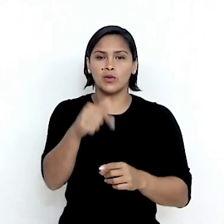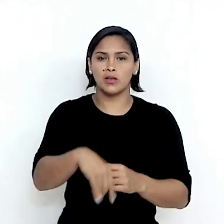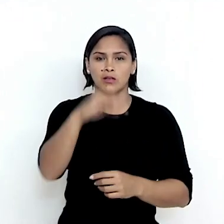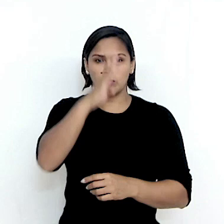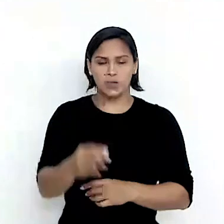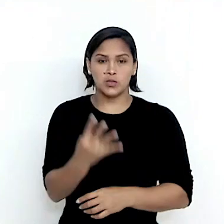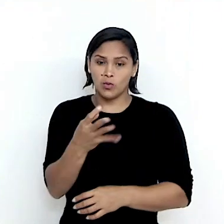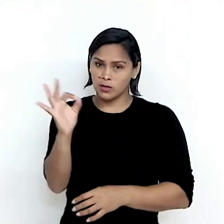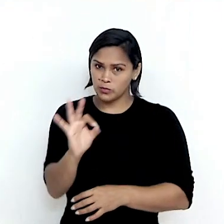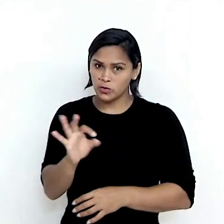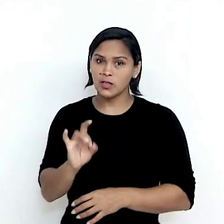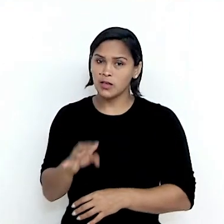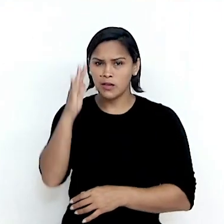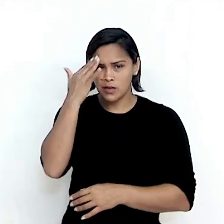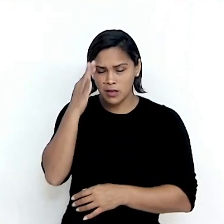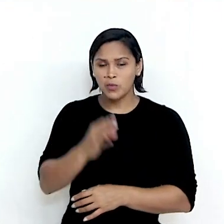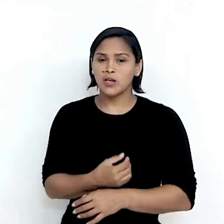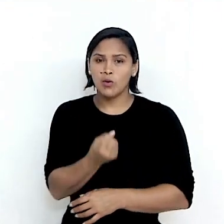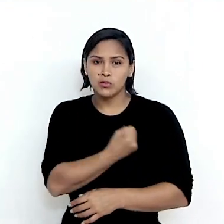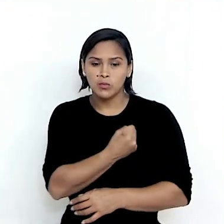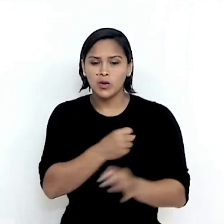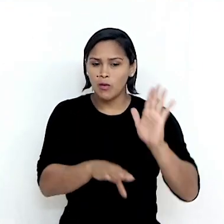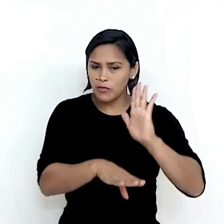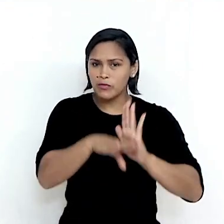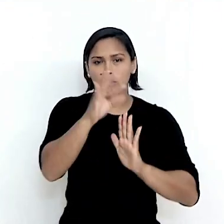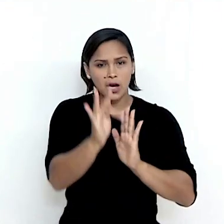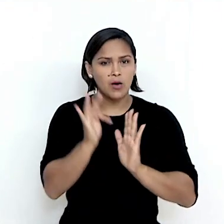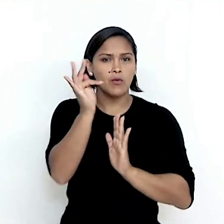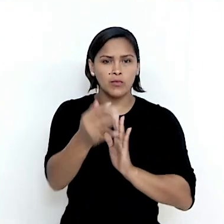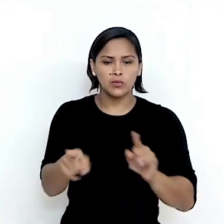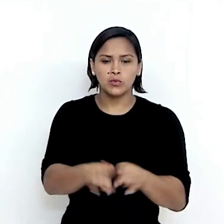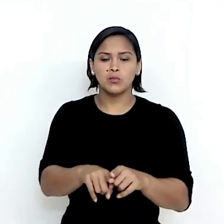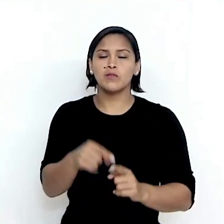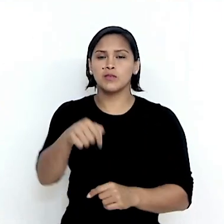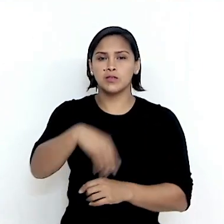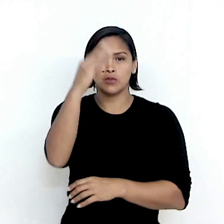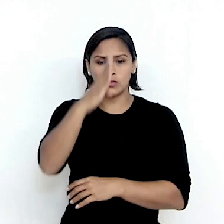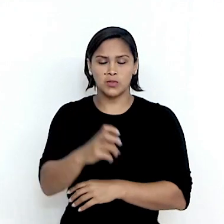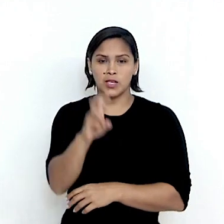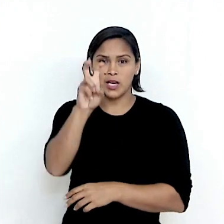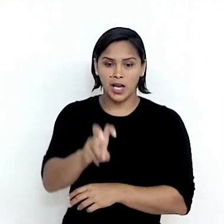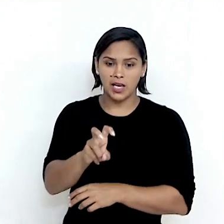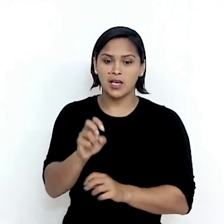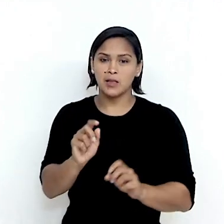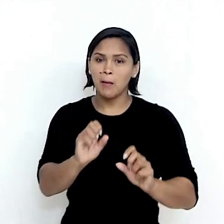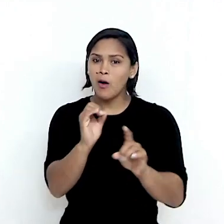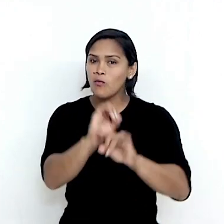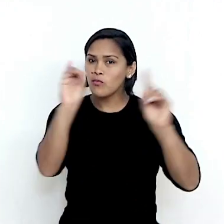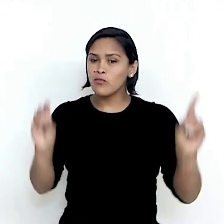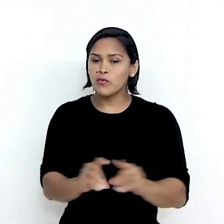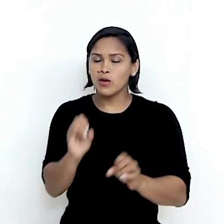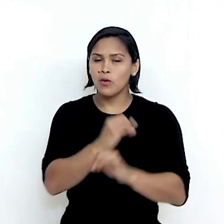Brasil. Nós entendemos, inclusive, que esse é um número que tende a crescer no futuro, uma vez que o nosso país hoje é a quinta maior população online do